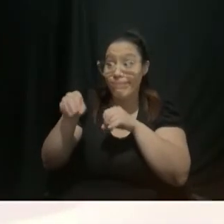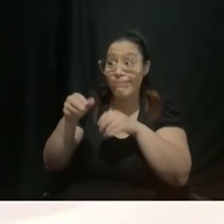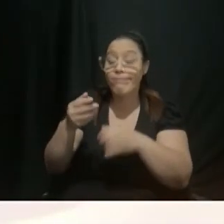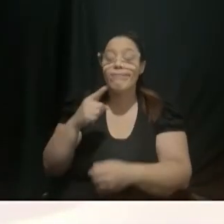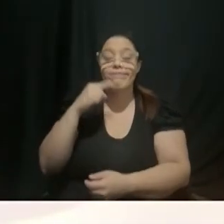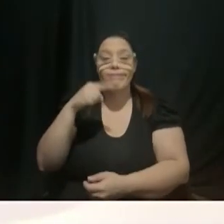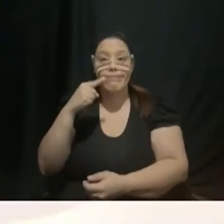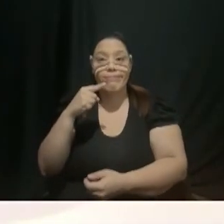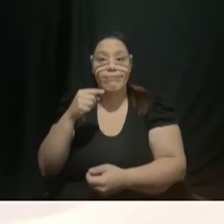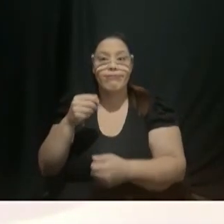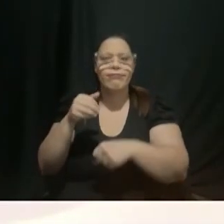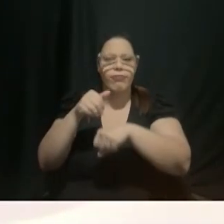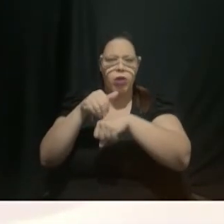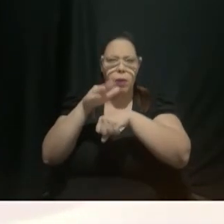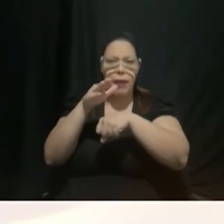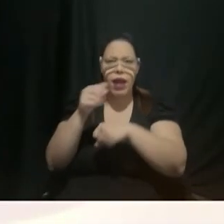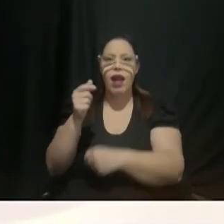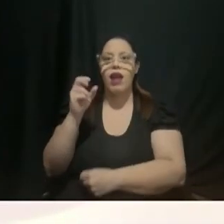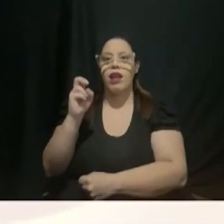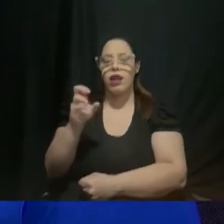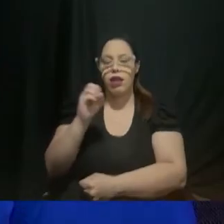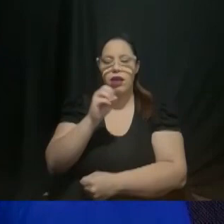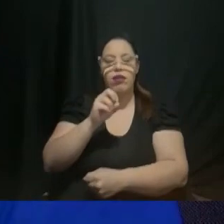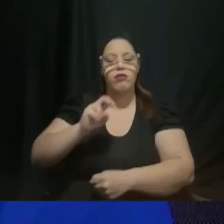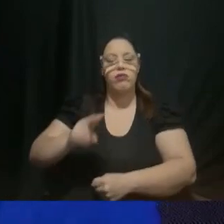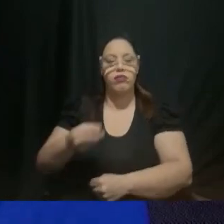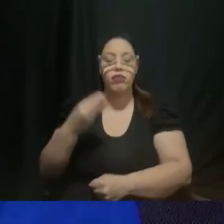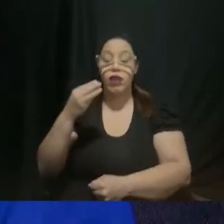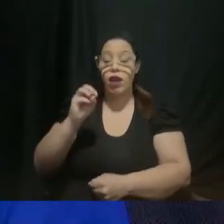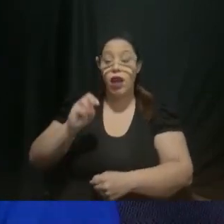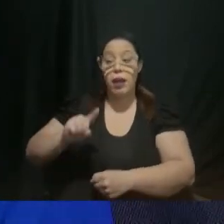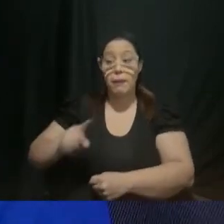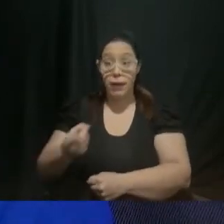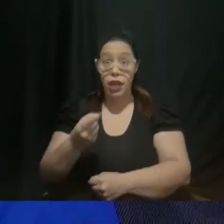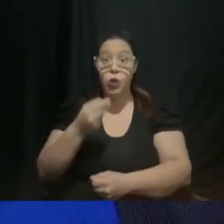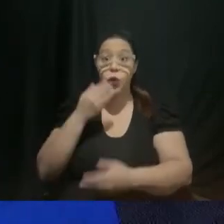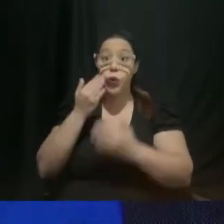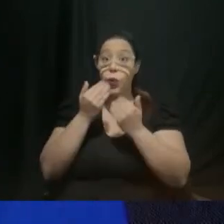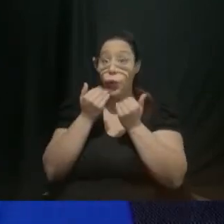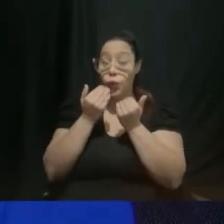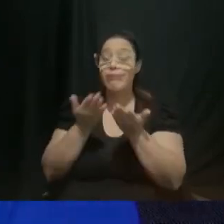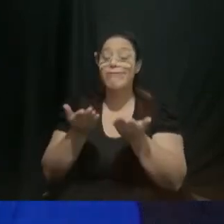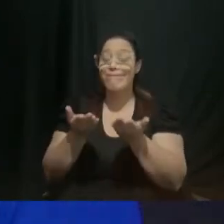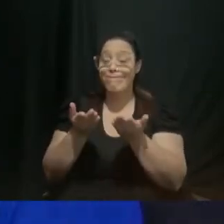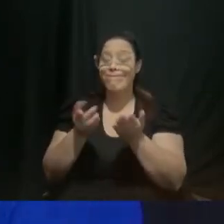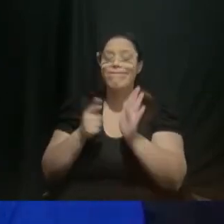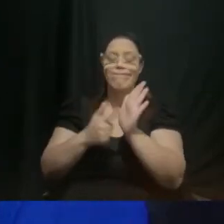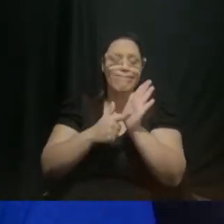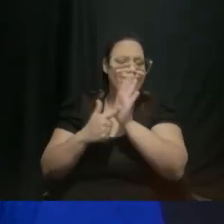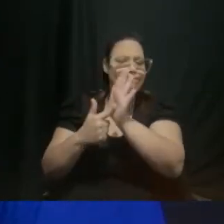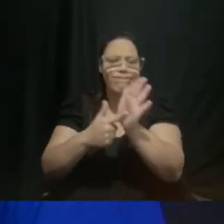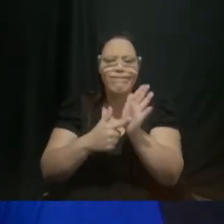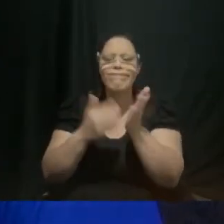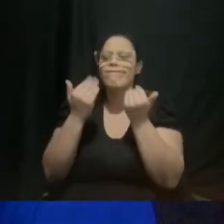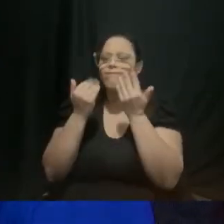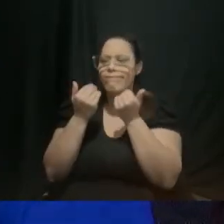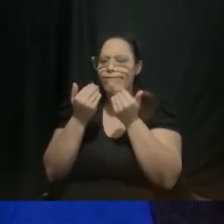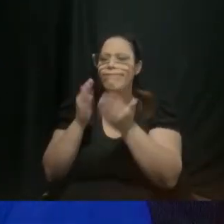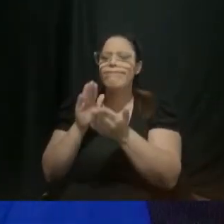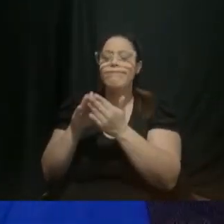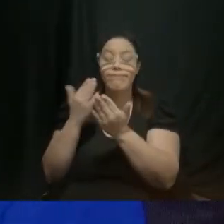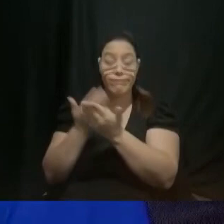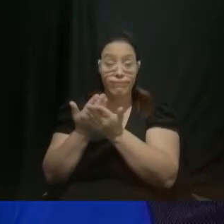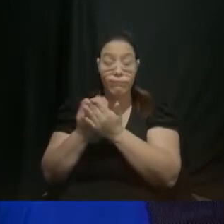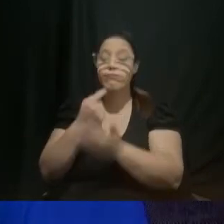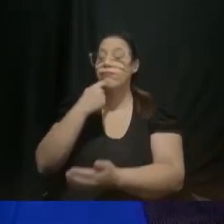500 escolas mais de 3 mil refeições por dia É mostrar que isso tudo alimentação escolar de Campinas tem